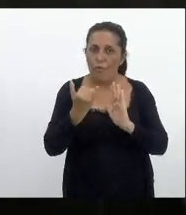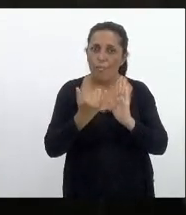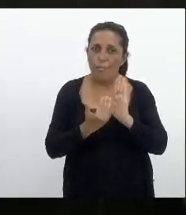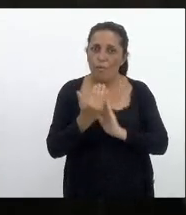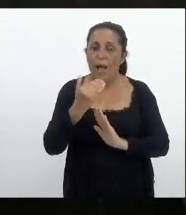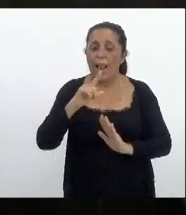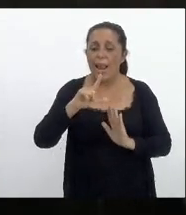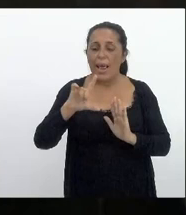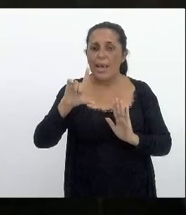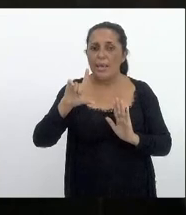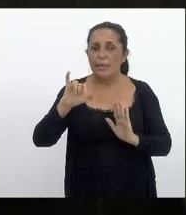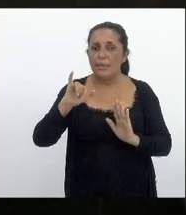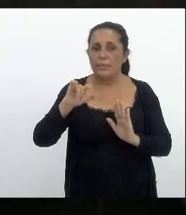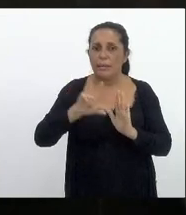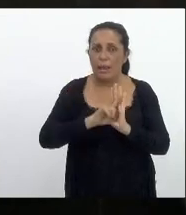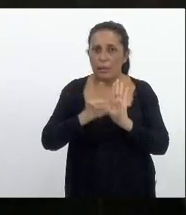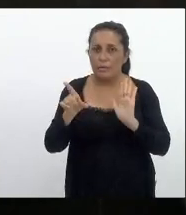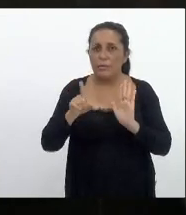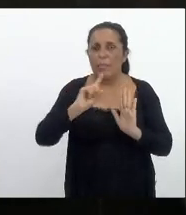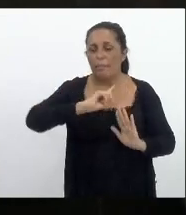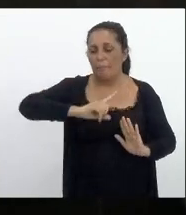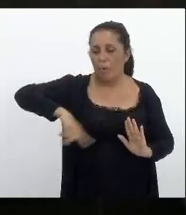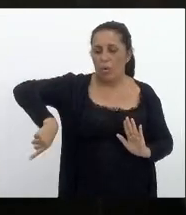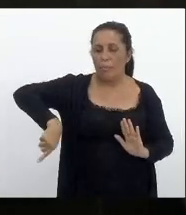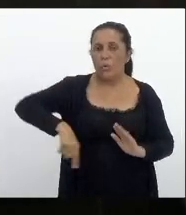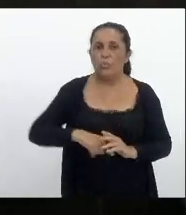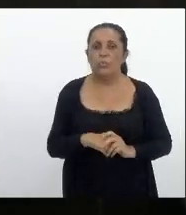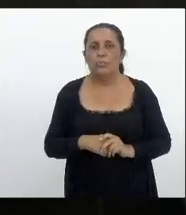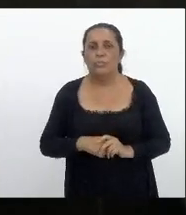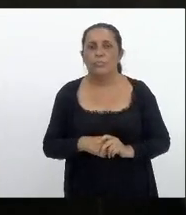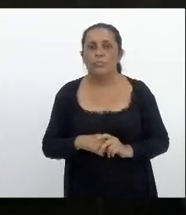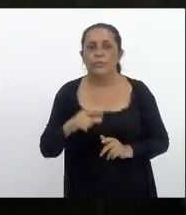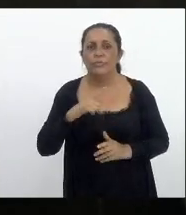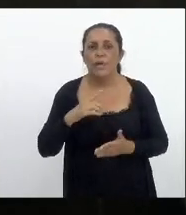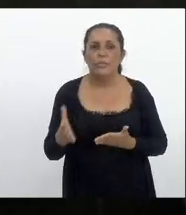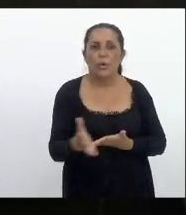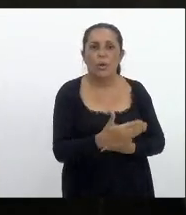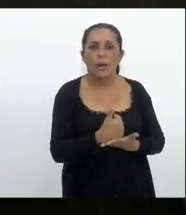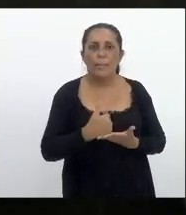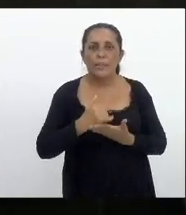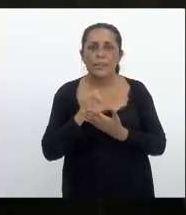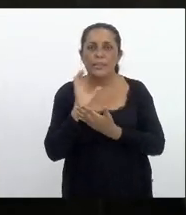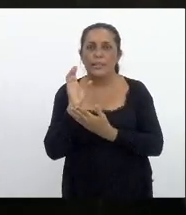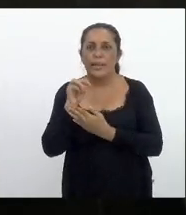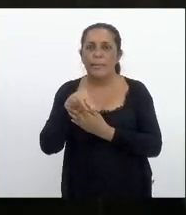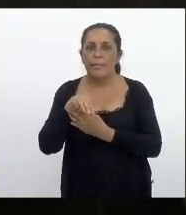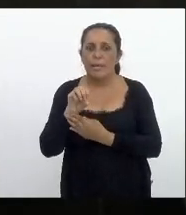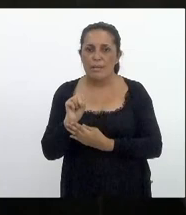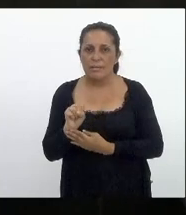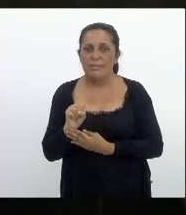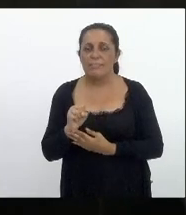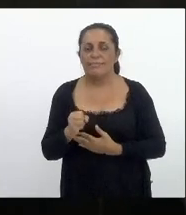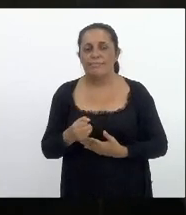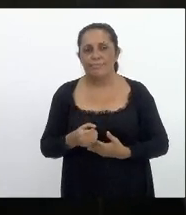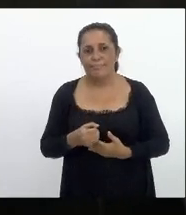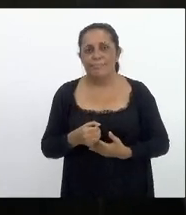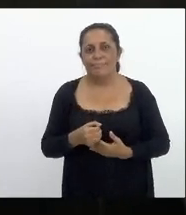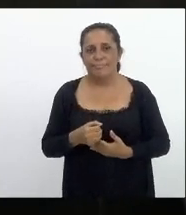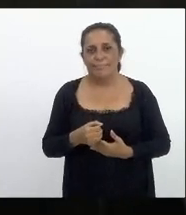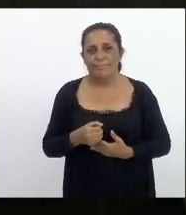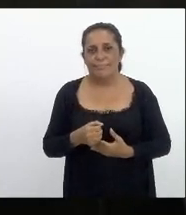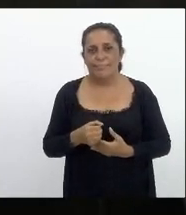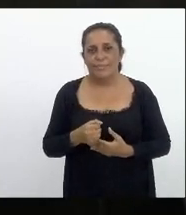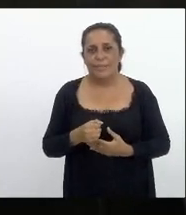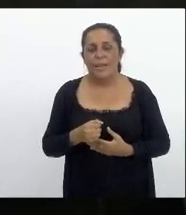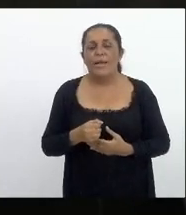proibiu a lei que proibiu que houvesse recolhimento de CMS na exportação de